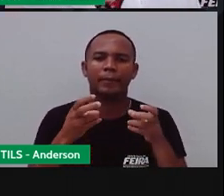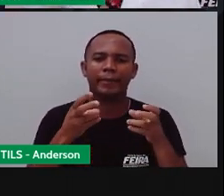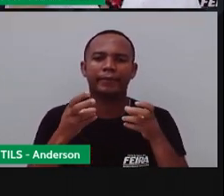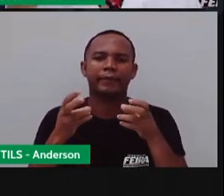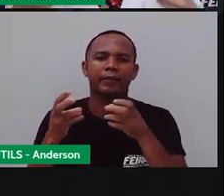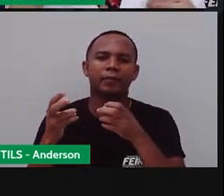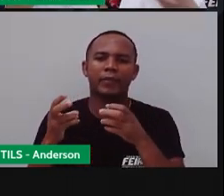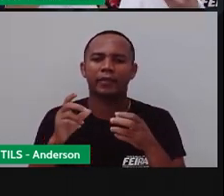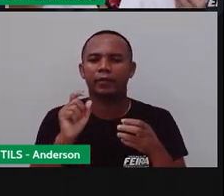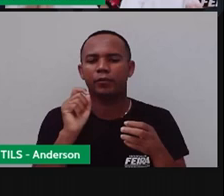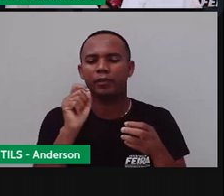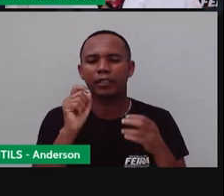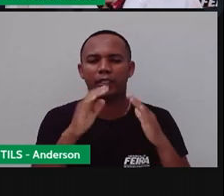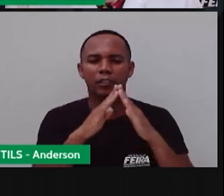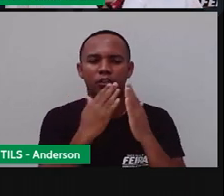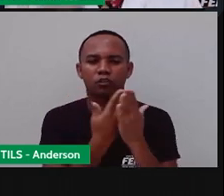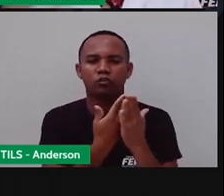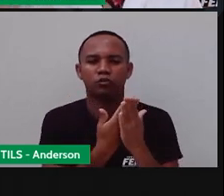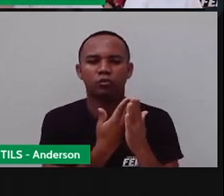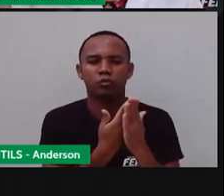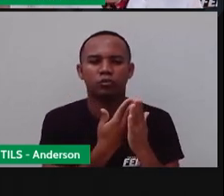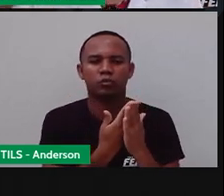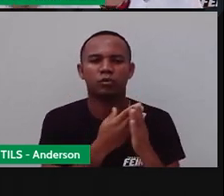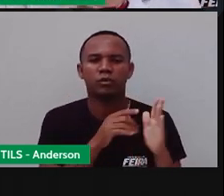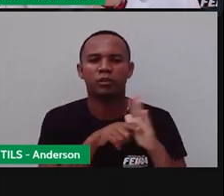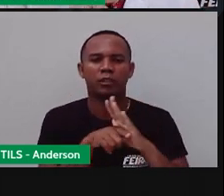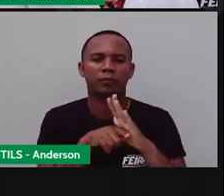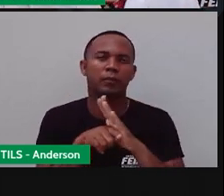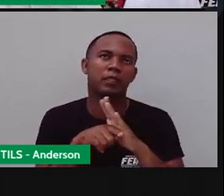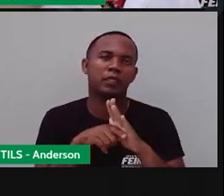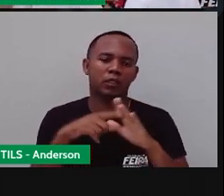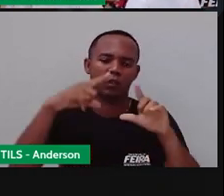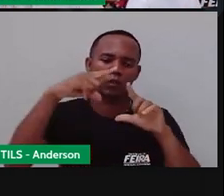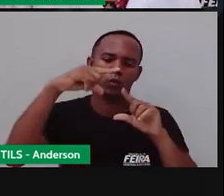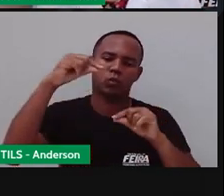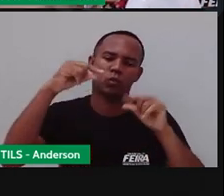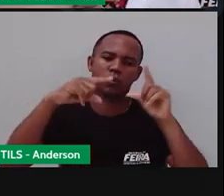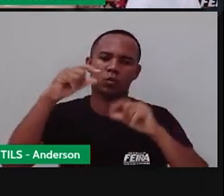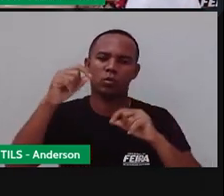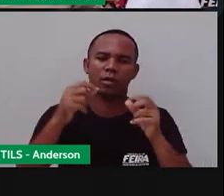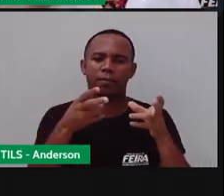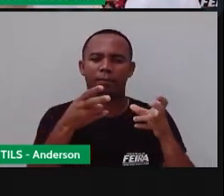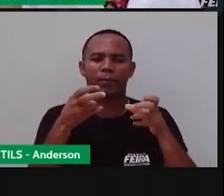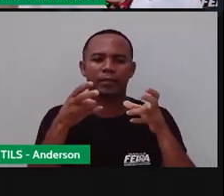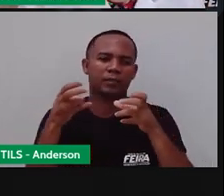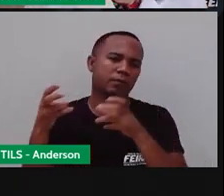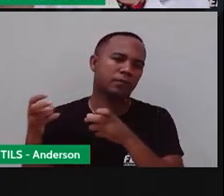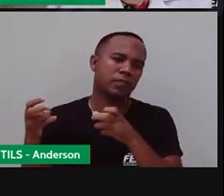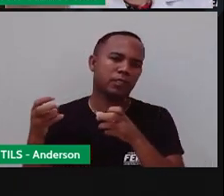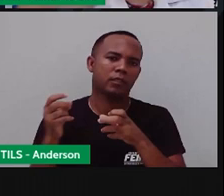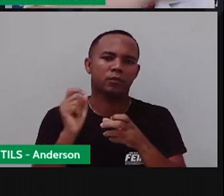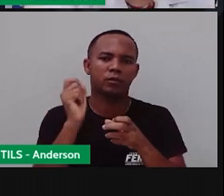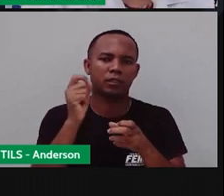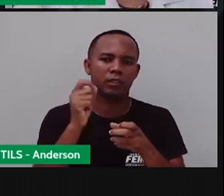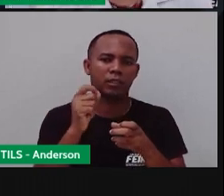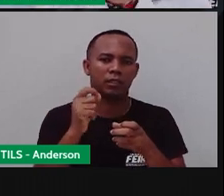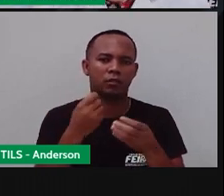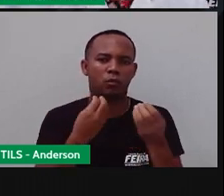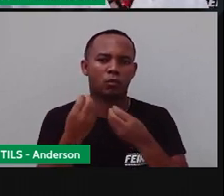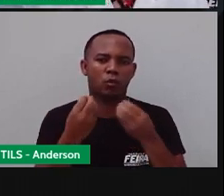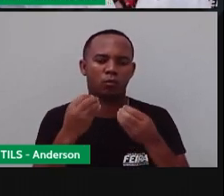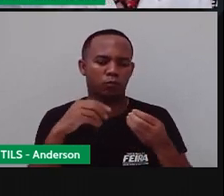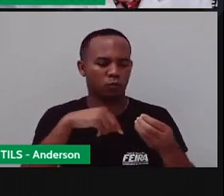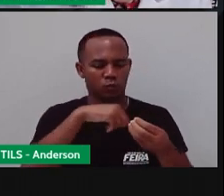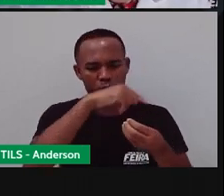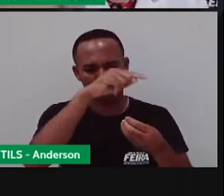né? A partir desse estudo dos astros, ele começa a estudar a lua. Ele começa a perceber que determinada estrela lá se move, se volta e